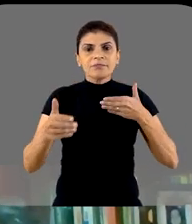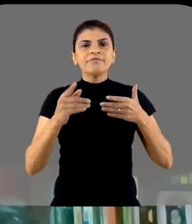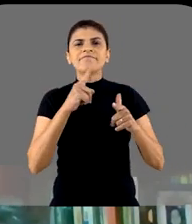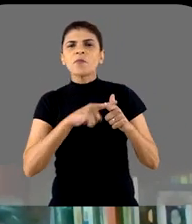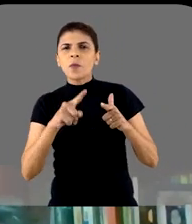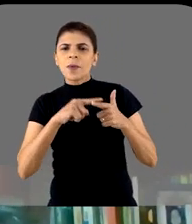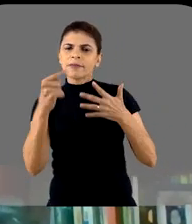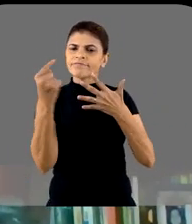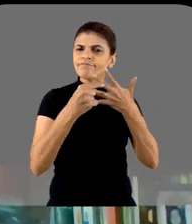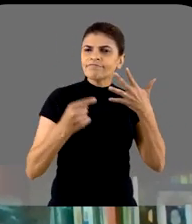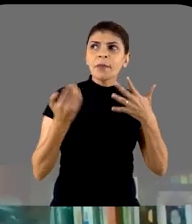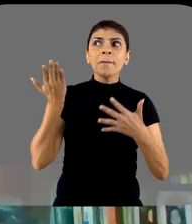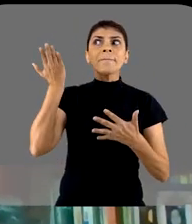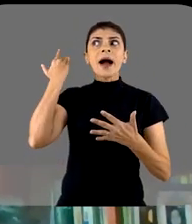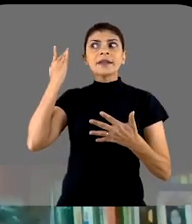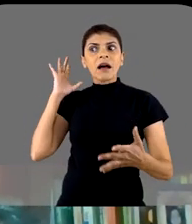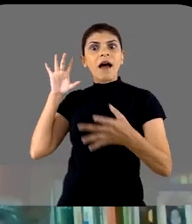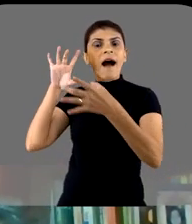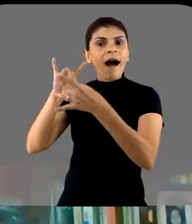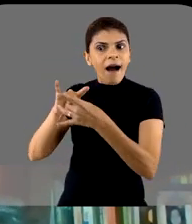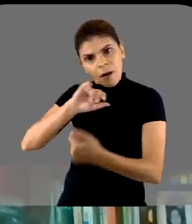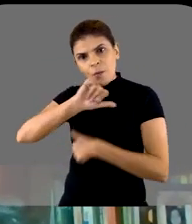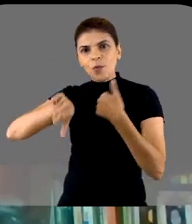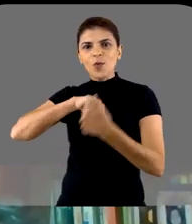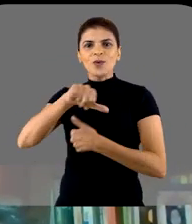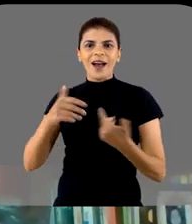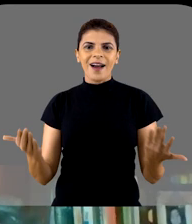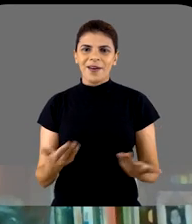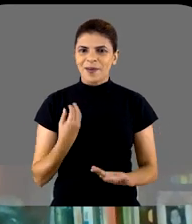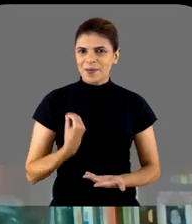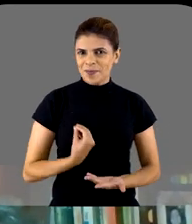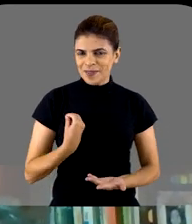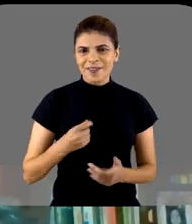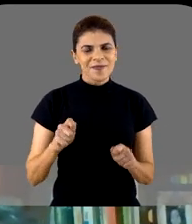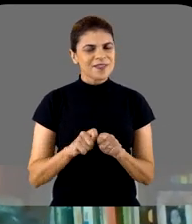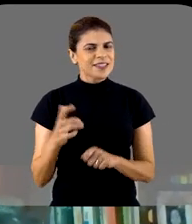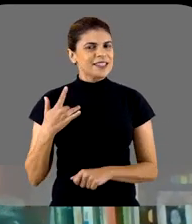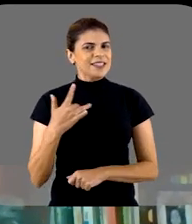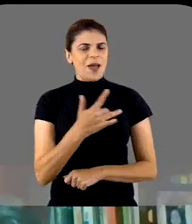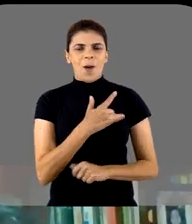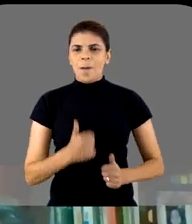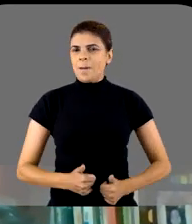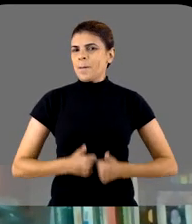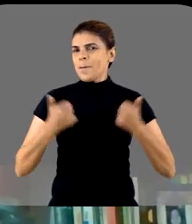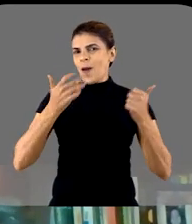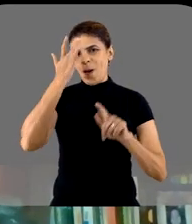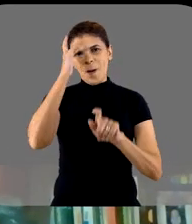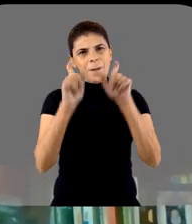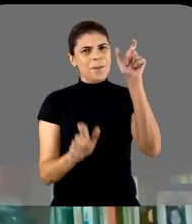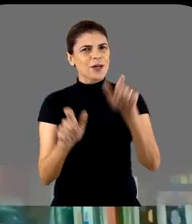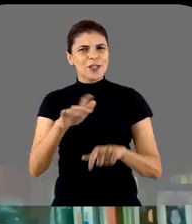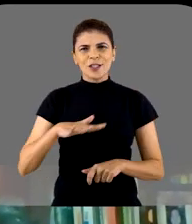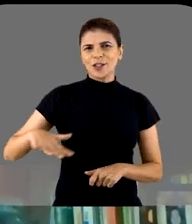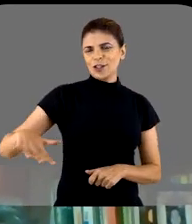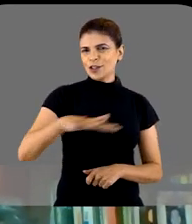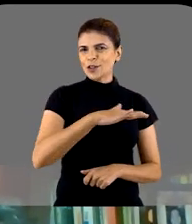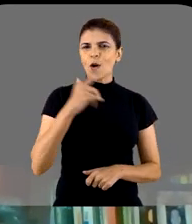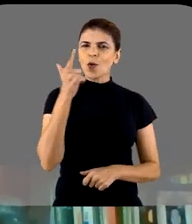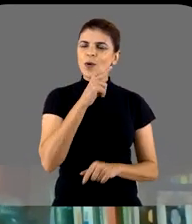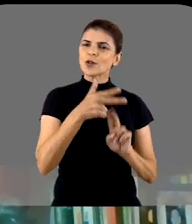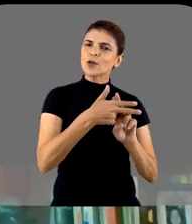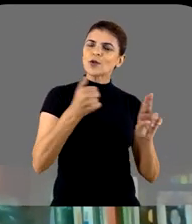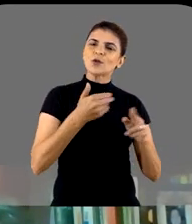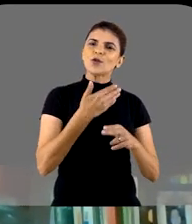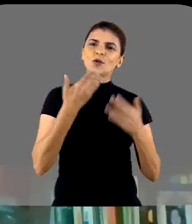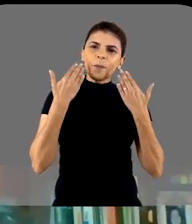das reflexões sobre o passado, podemos mudar um pouco esse presente e fazer uma saúde ainda melhor, fazer um SUS ainda mais